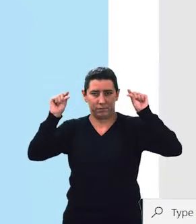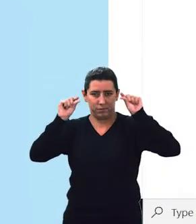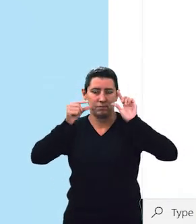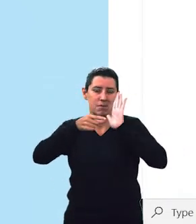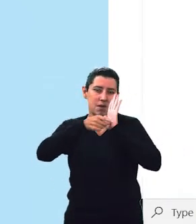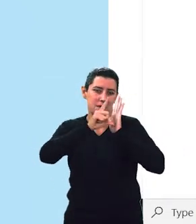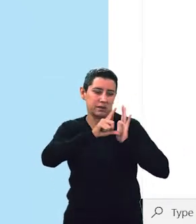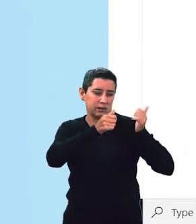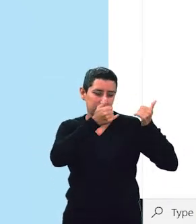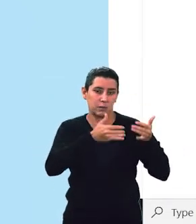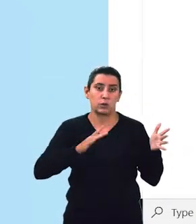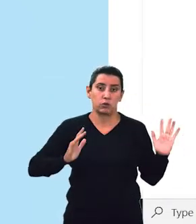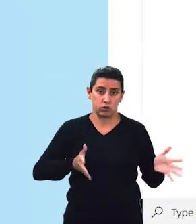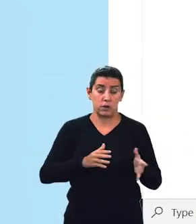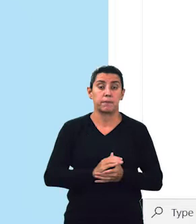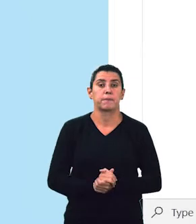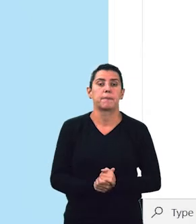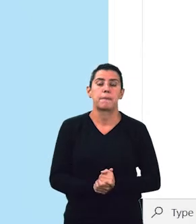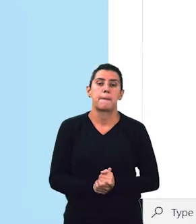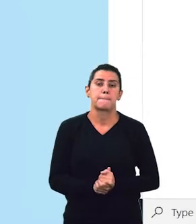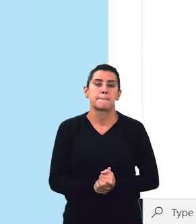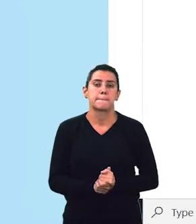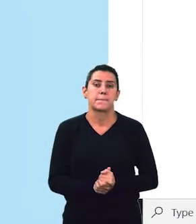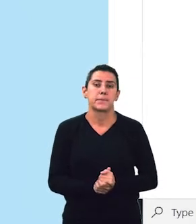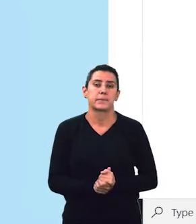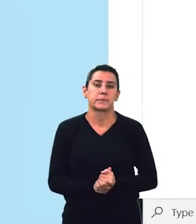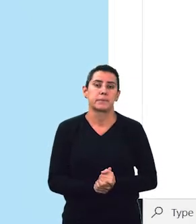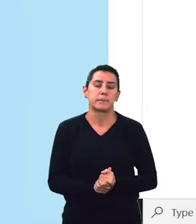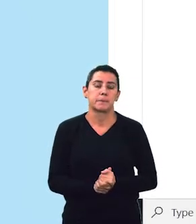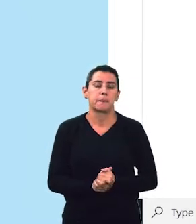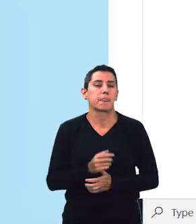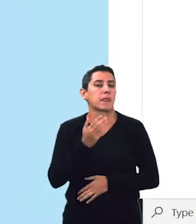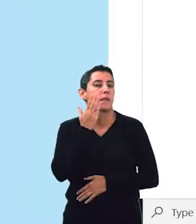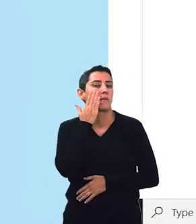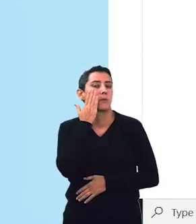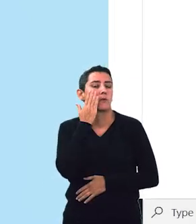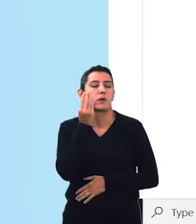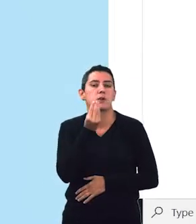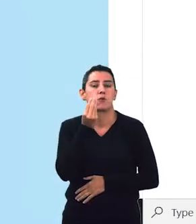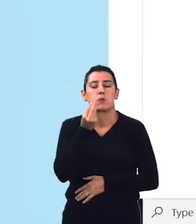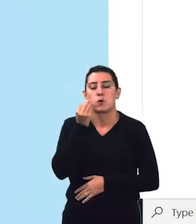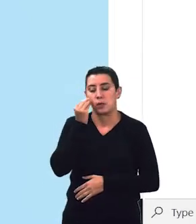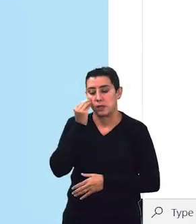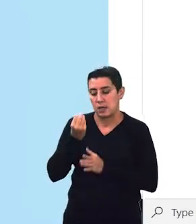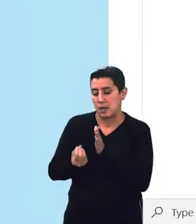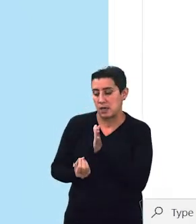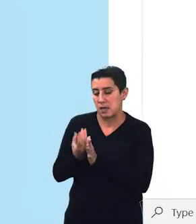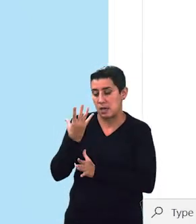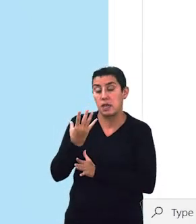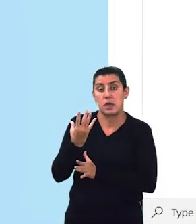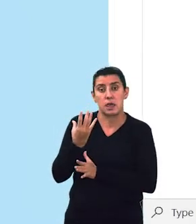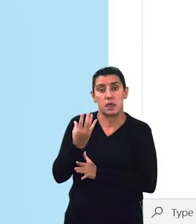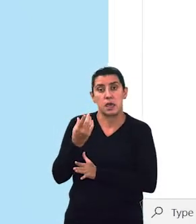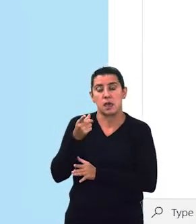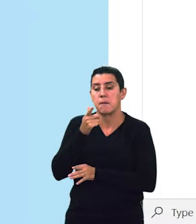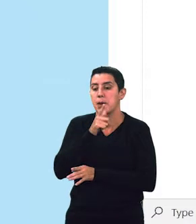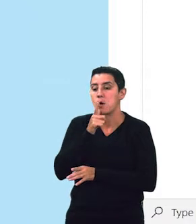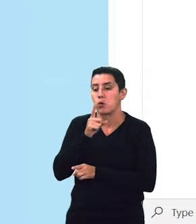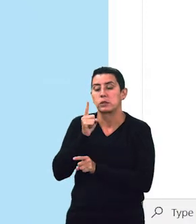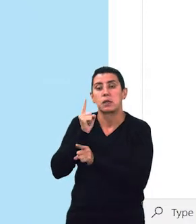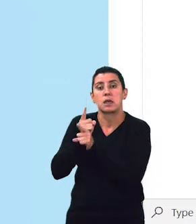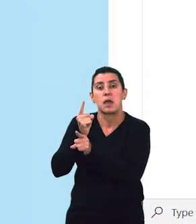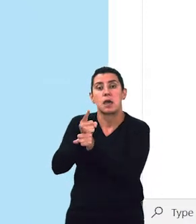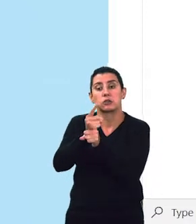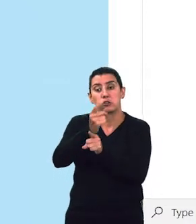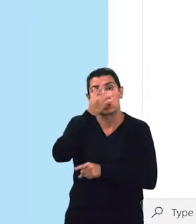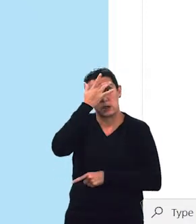vezes, ok? Vamos colocar o seguinte cenário, preciso criar uma solução de IA para identificar pessoas que